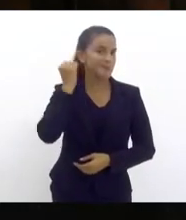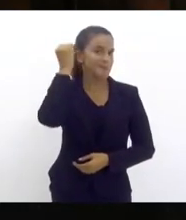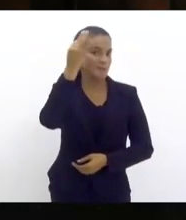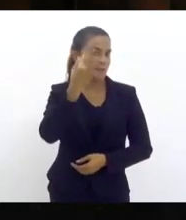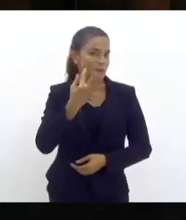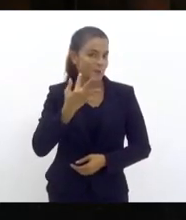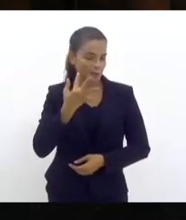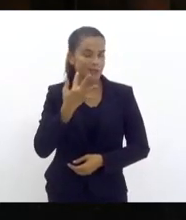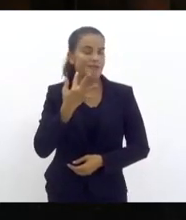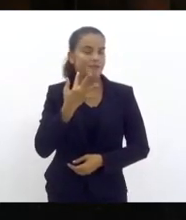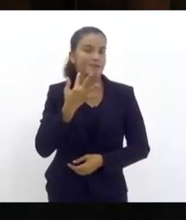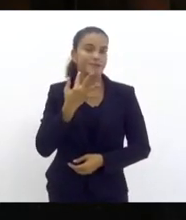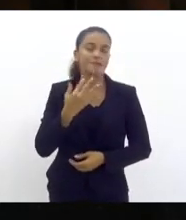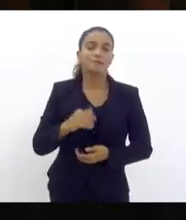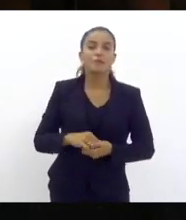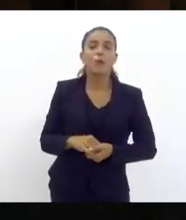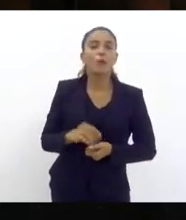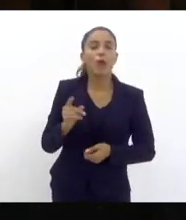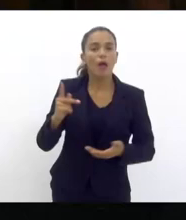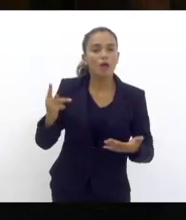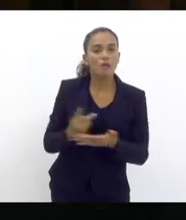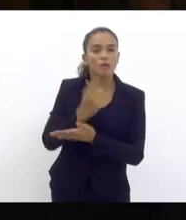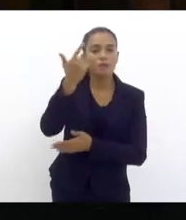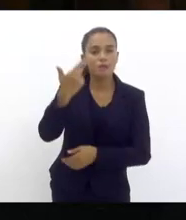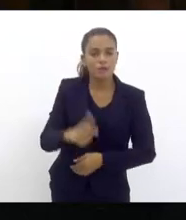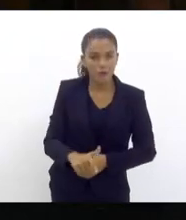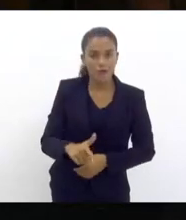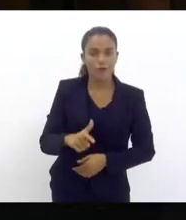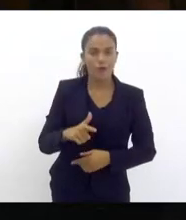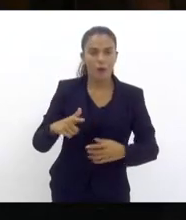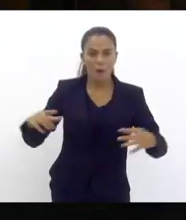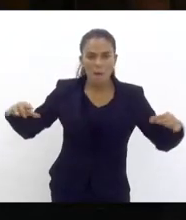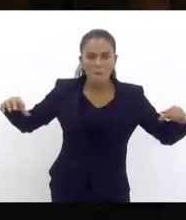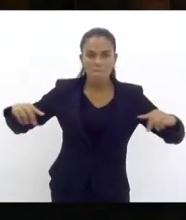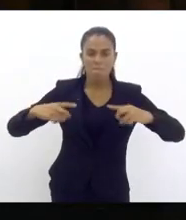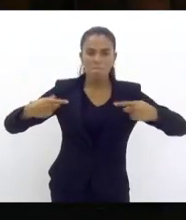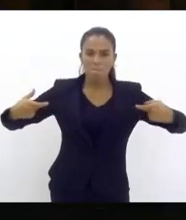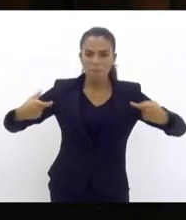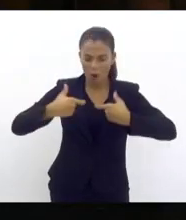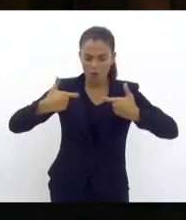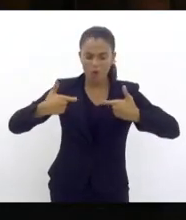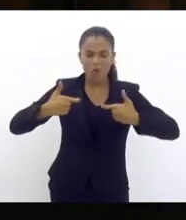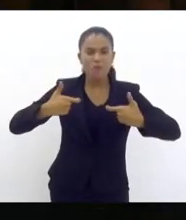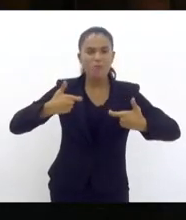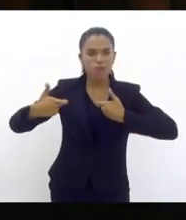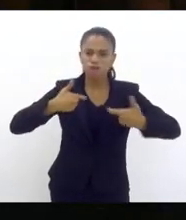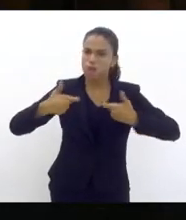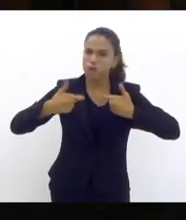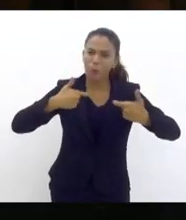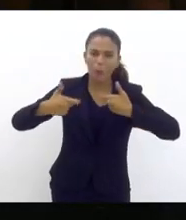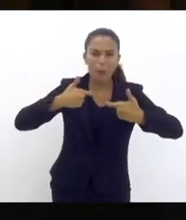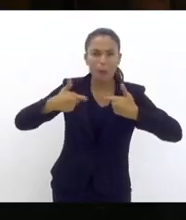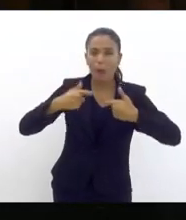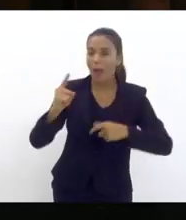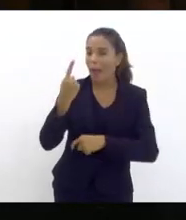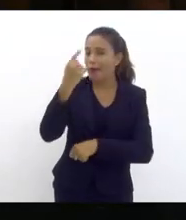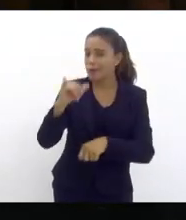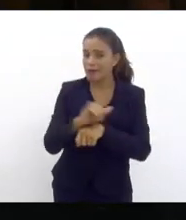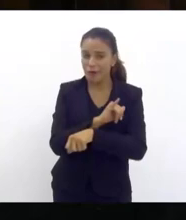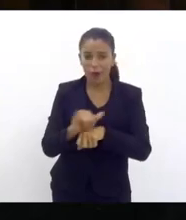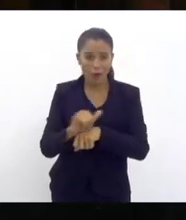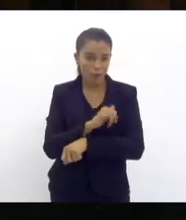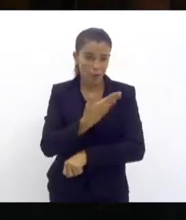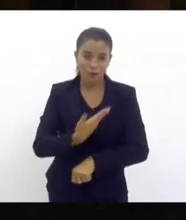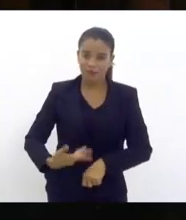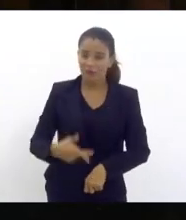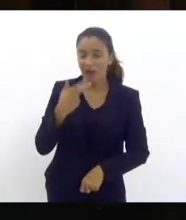de domingo e segunda-feira, se perpetuou a lógica do confronto, que é a única forma desse governador dizer que